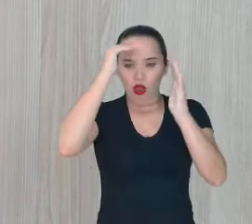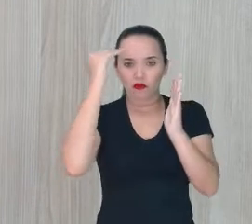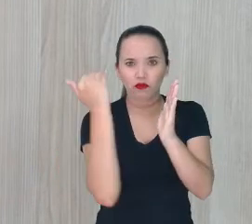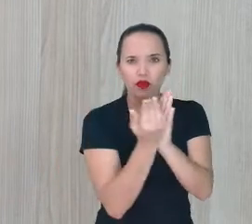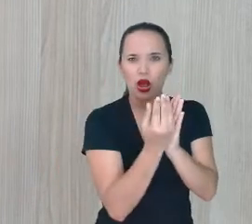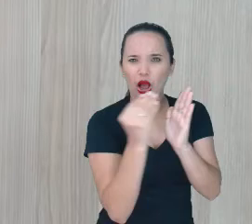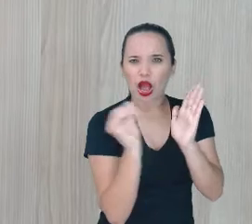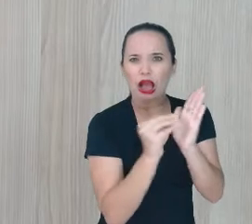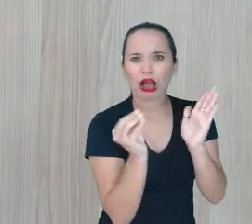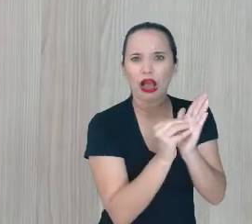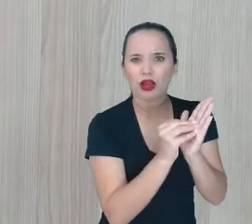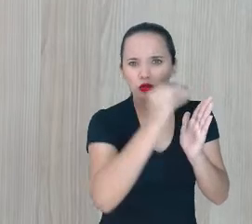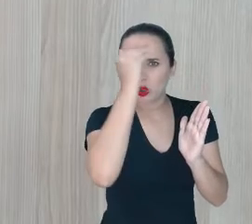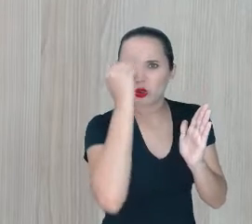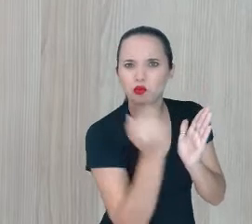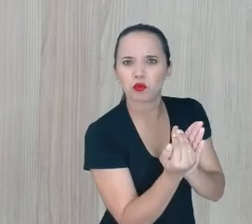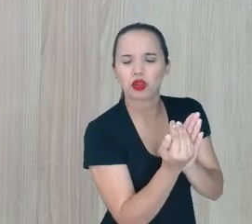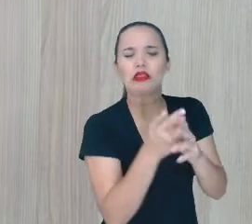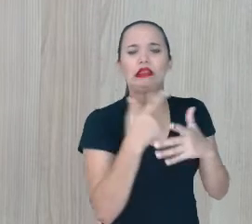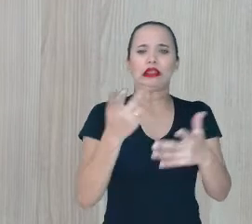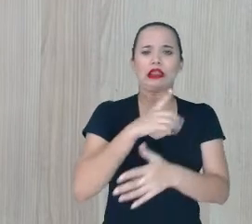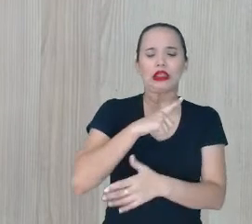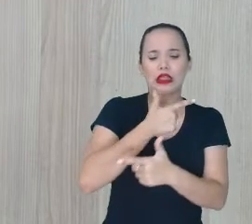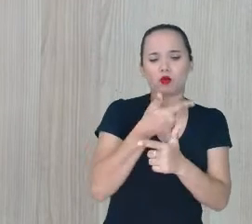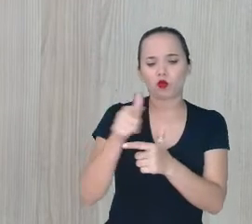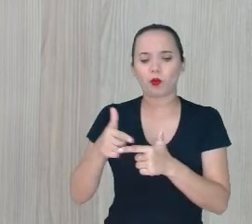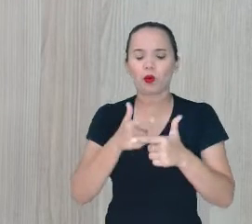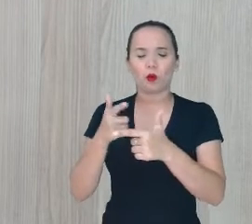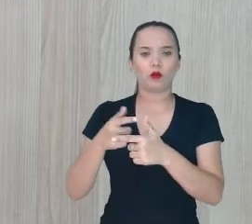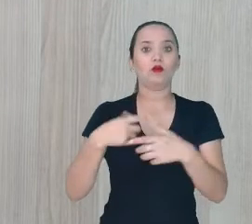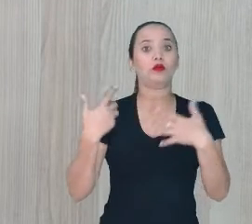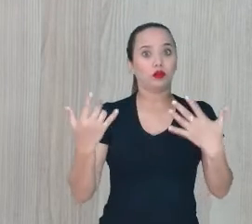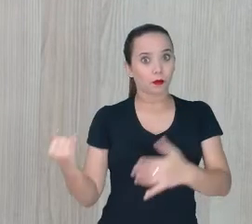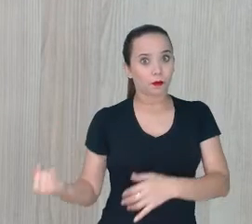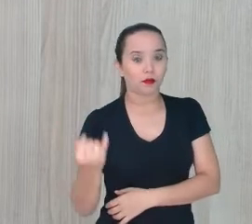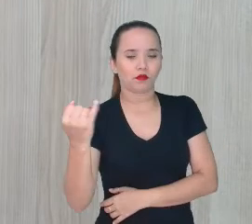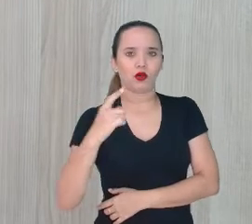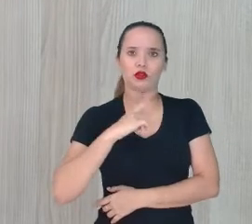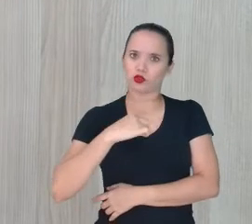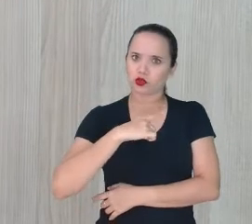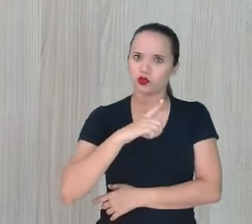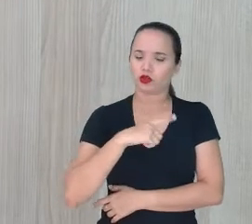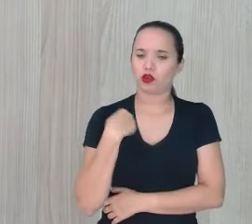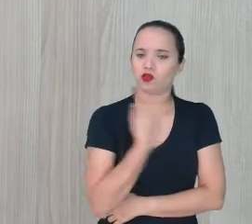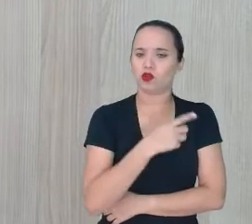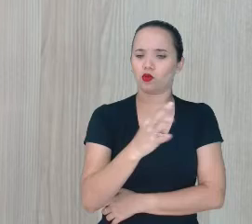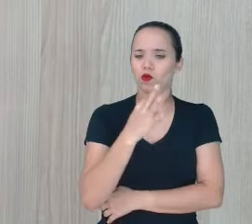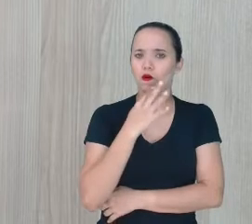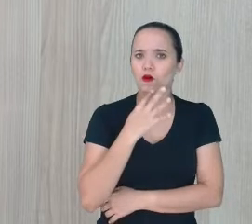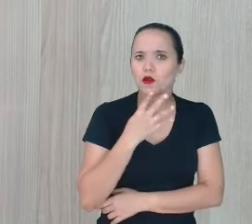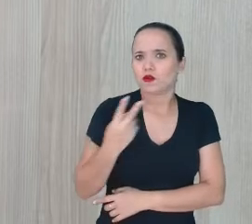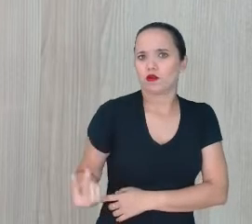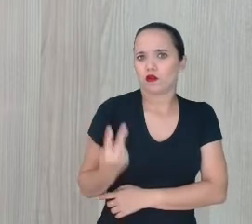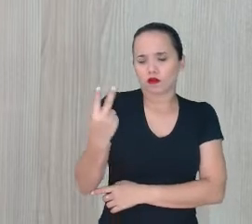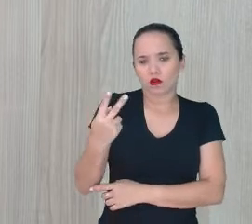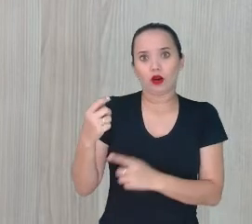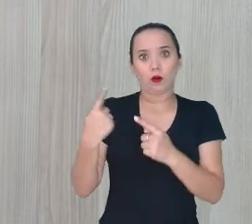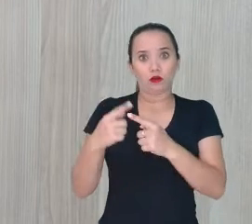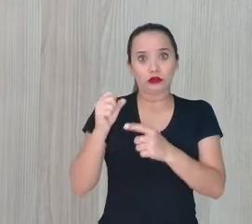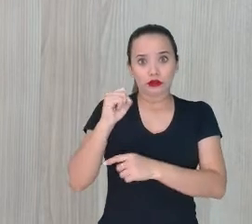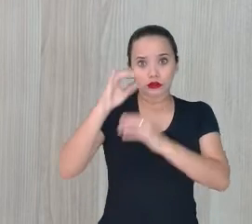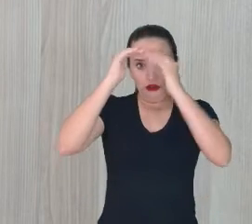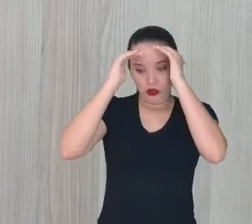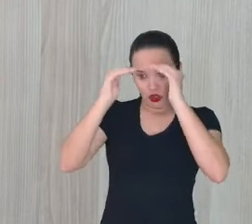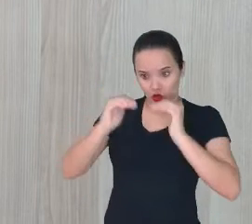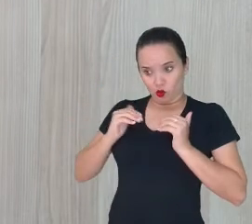Trabalhe A gente conheça Desse valor Porque a gente Quer ser respeitado Então também A gente merece Respeitar O